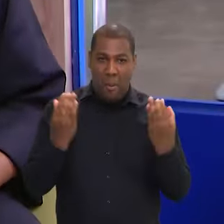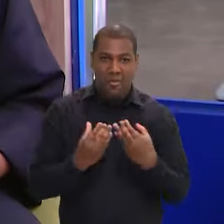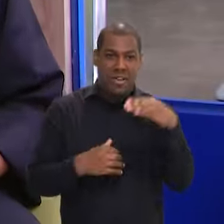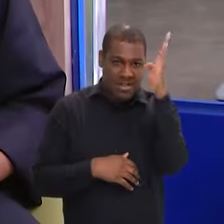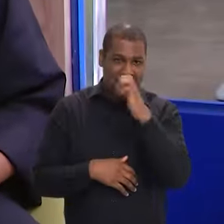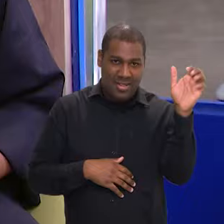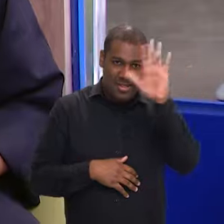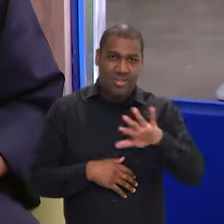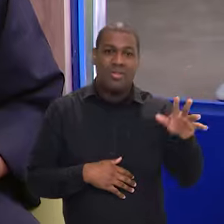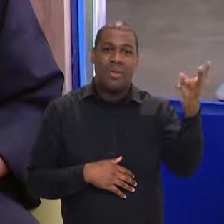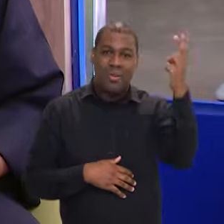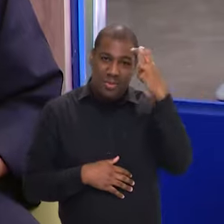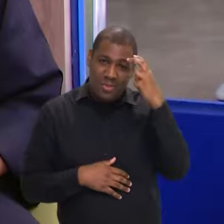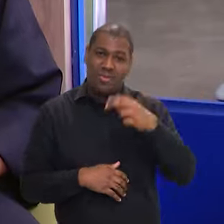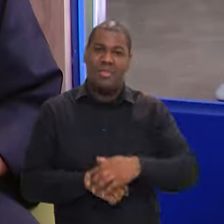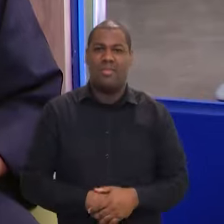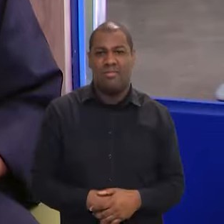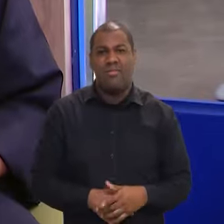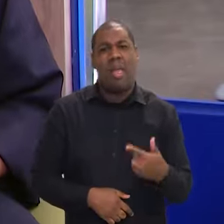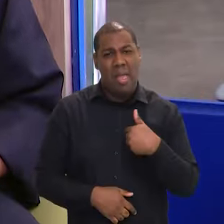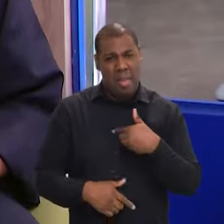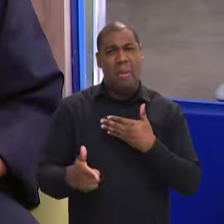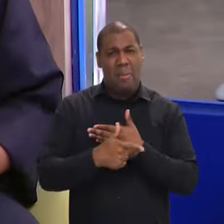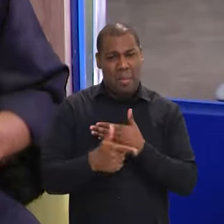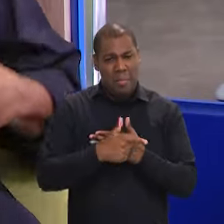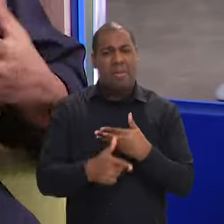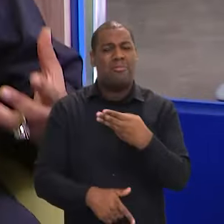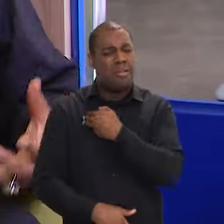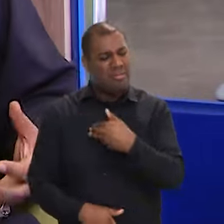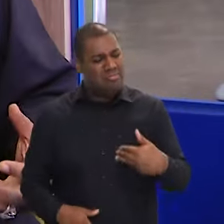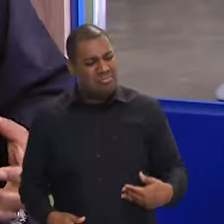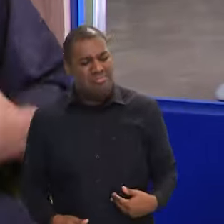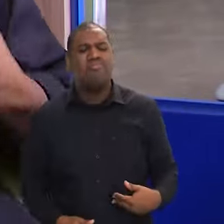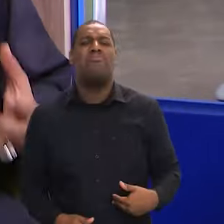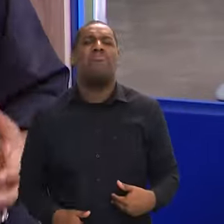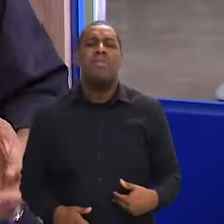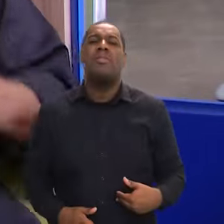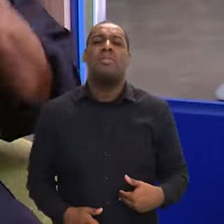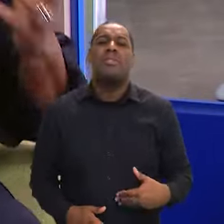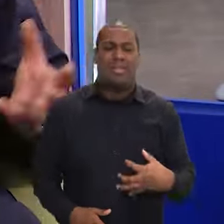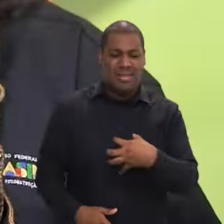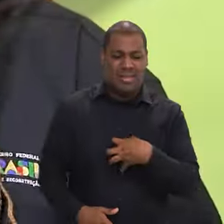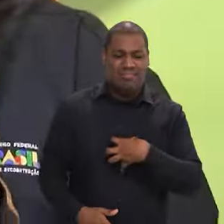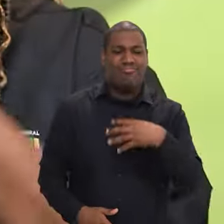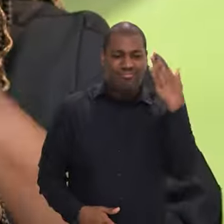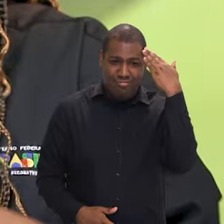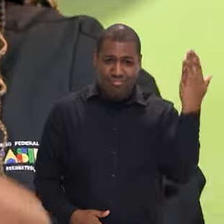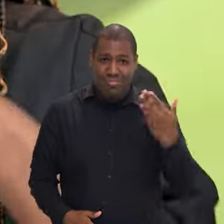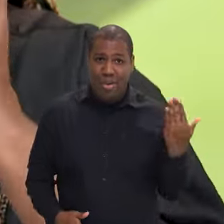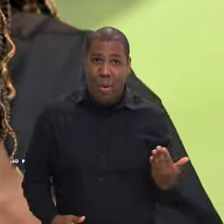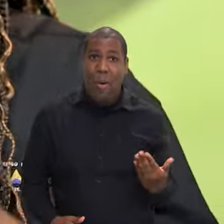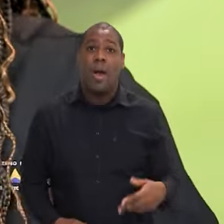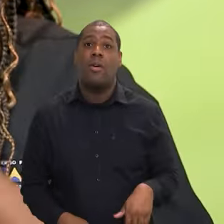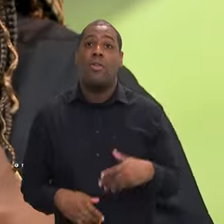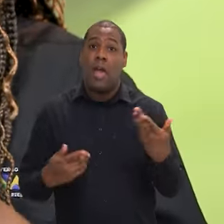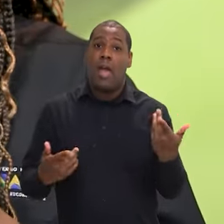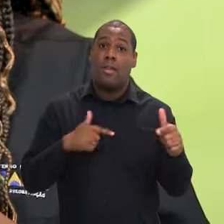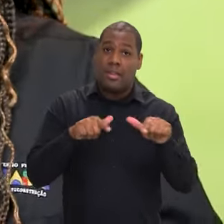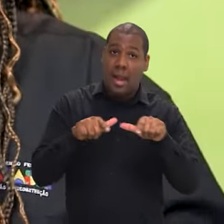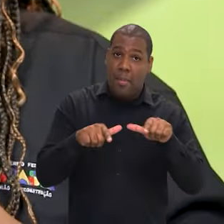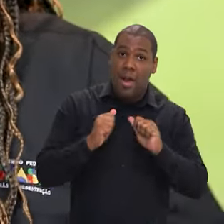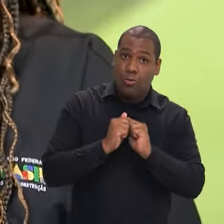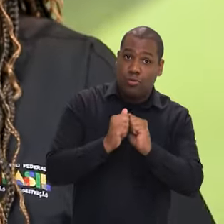para mim, eu me sinto muito honrada de estar nesse Ministério com essa galera, uma galera nova, gente jovem, gente mais